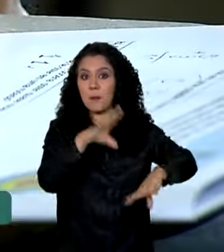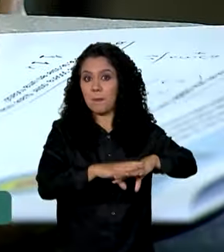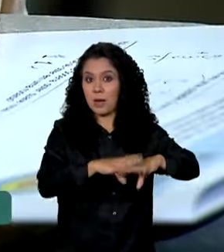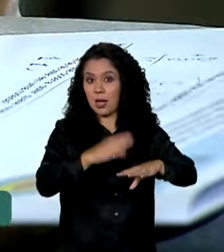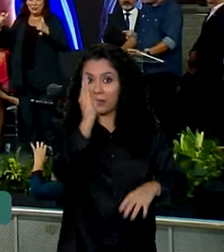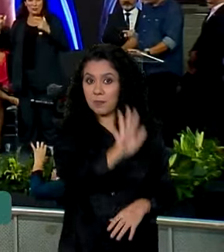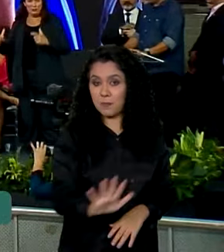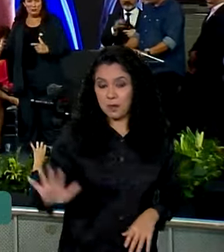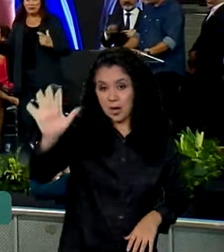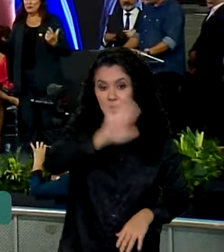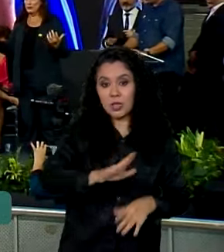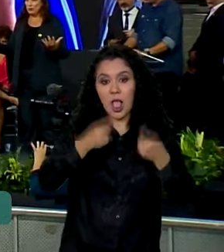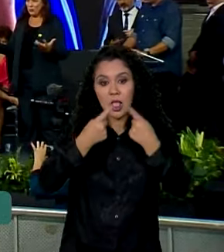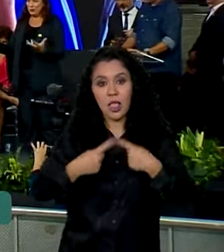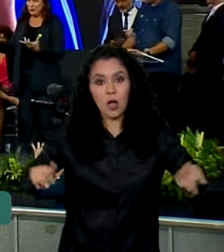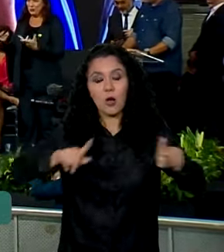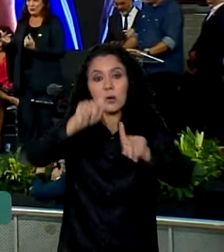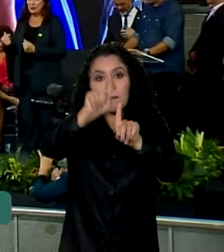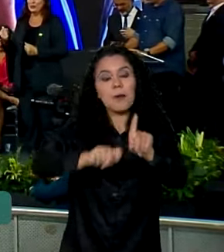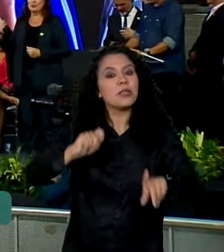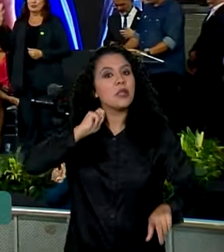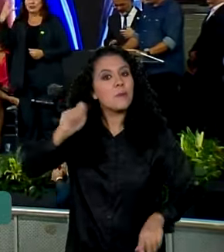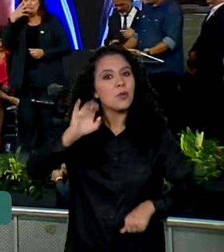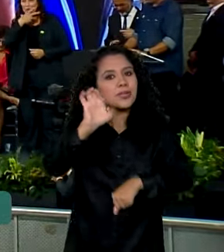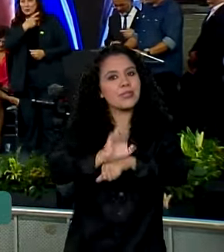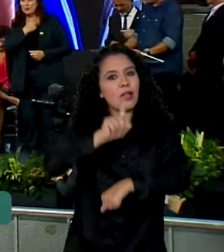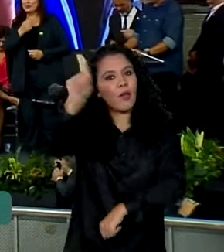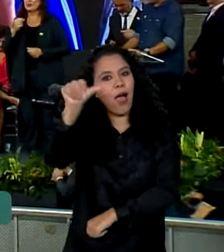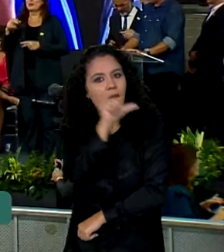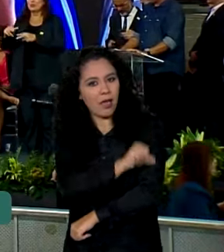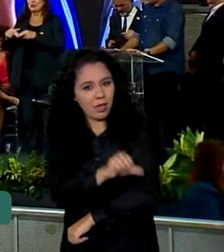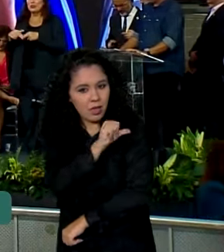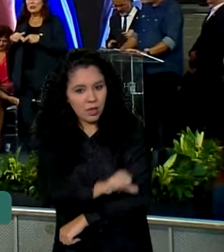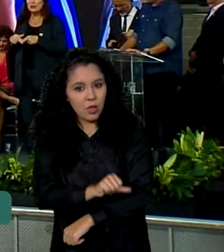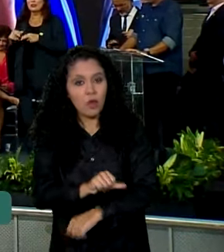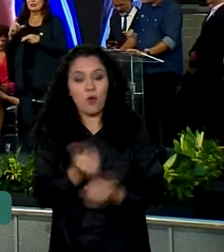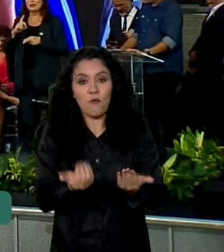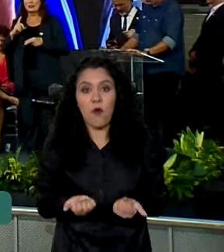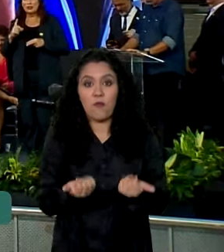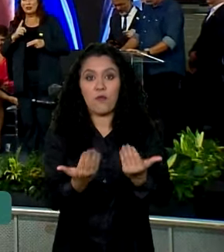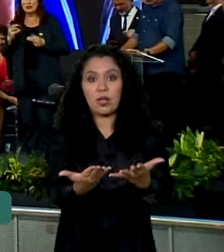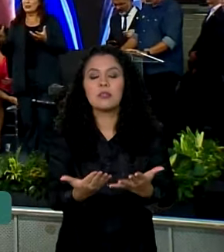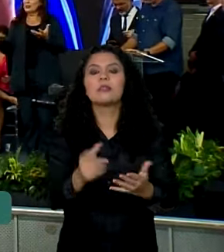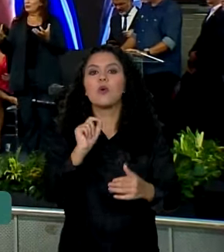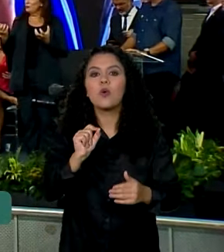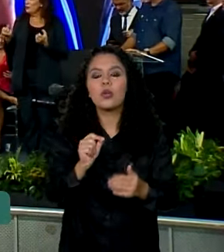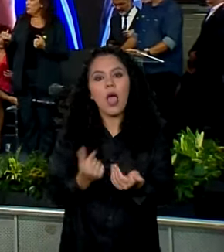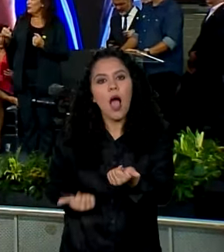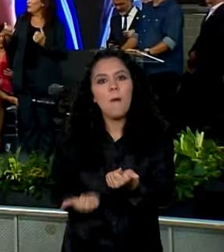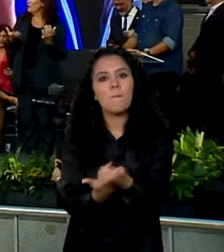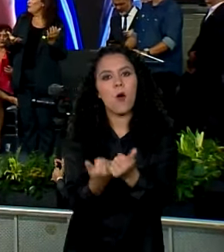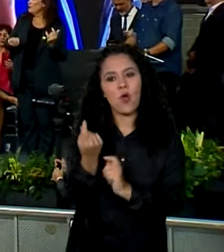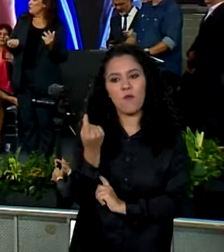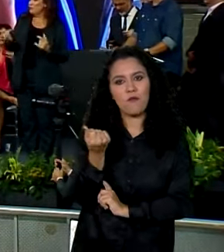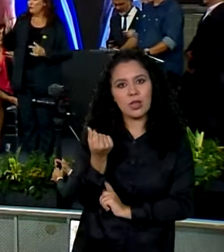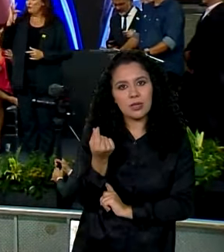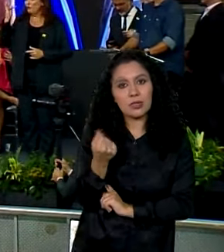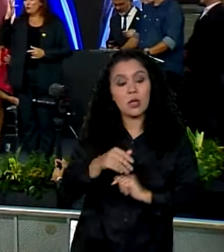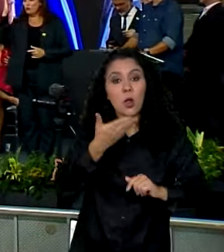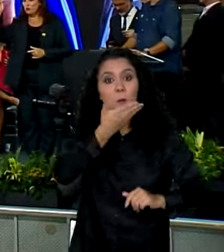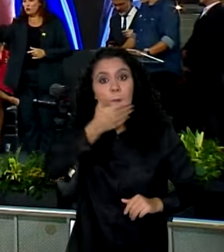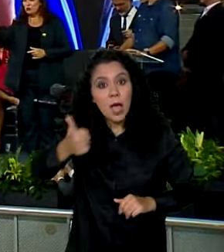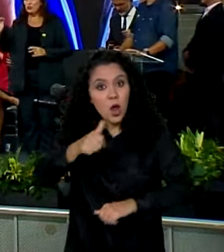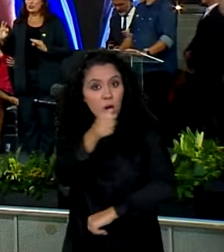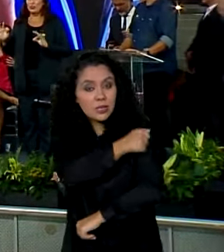Brasil, inaugurado em abril no Rio de Janeiro. O curso vai oferecer apoio financeiro para que os melhores estudantes